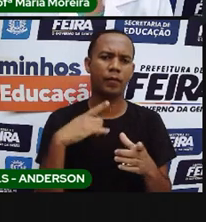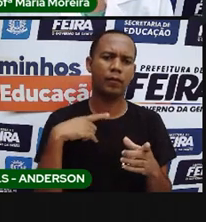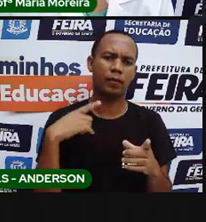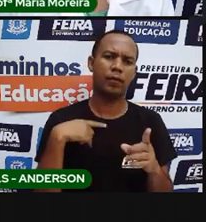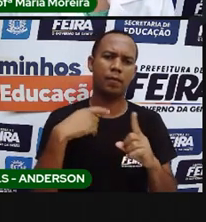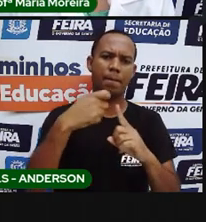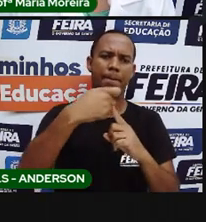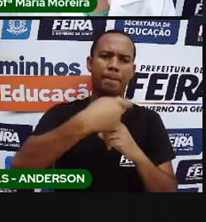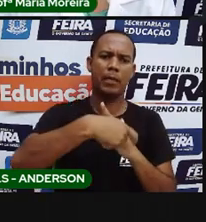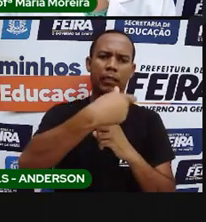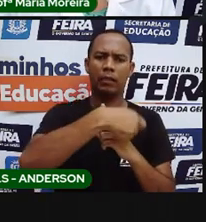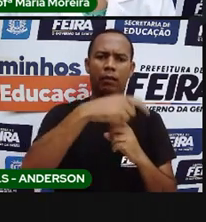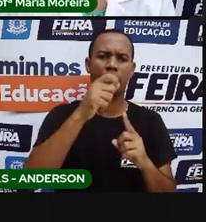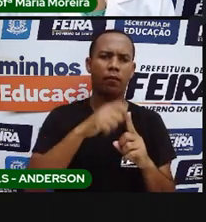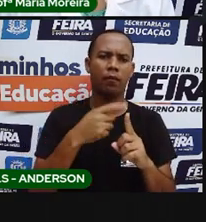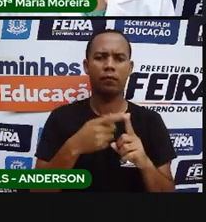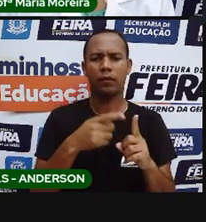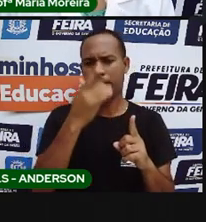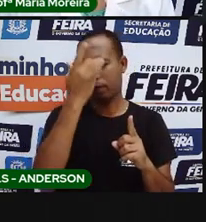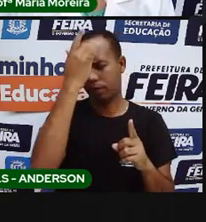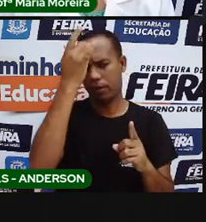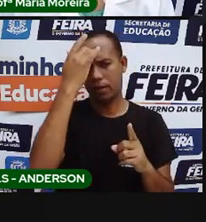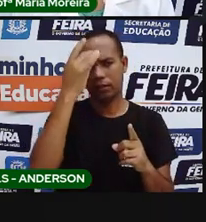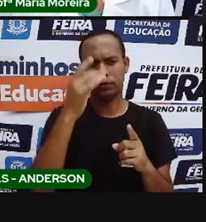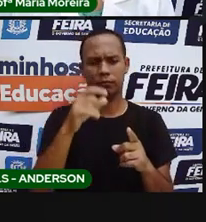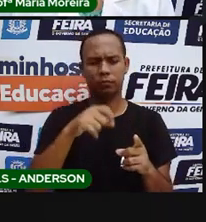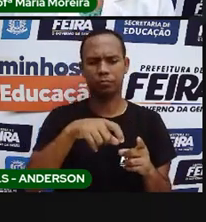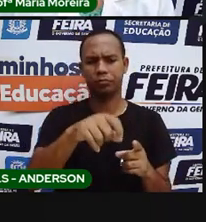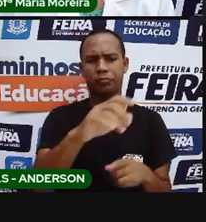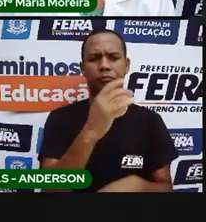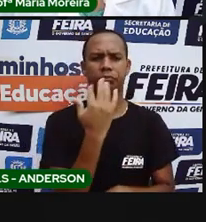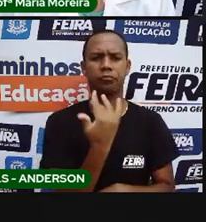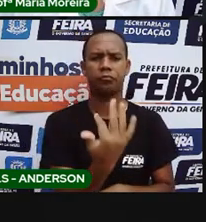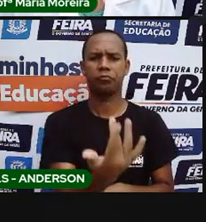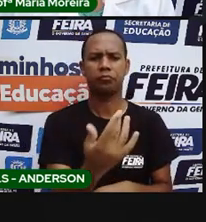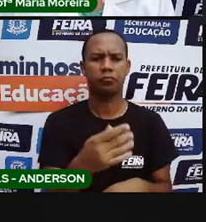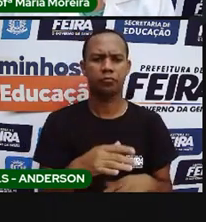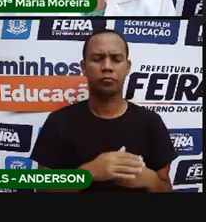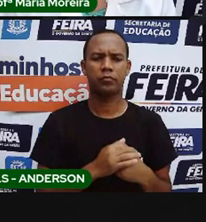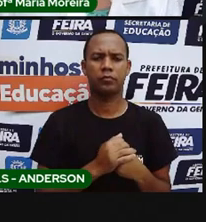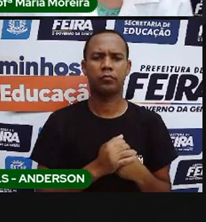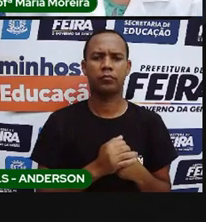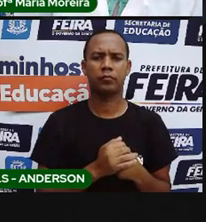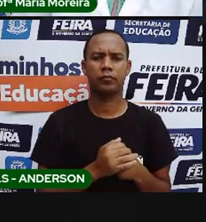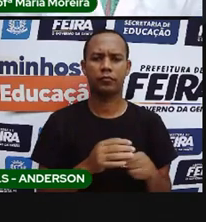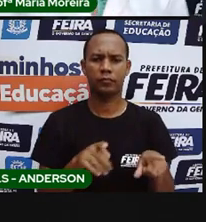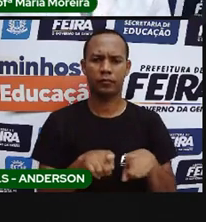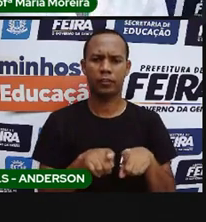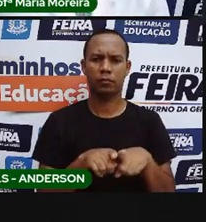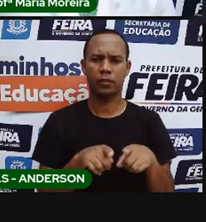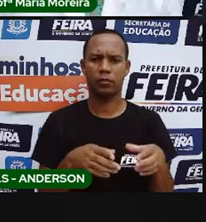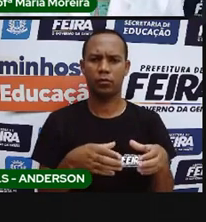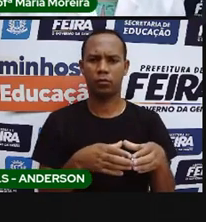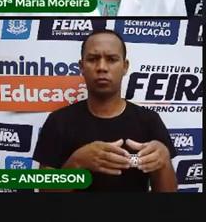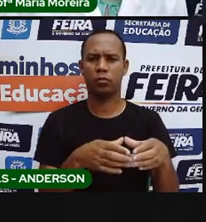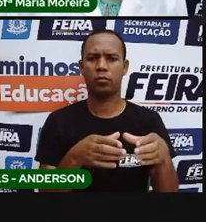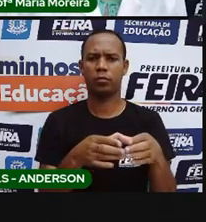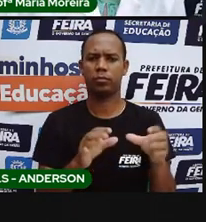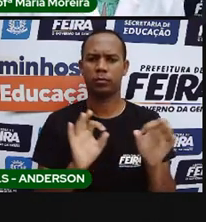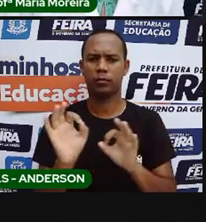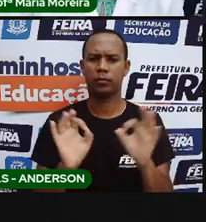Também é um alimento de fácil cultivo e que os índios, os indígenas, desculpa, os indígenas, eles